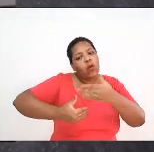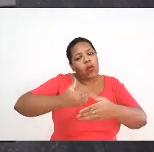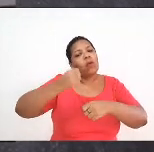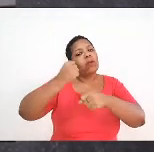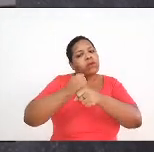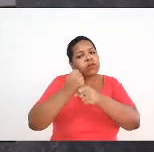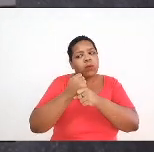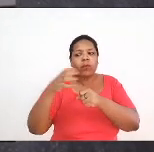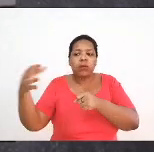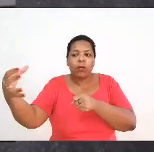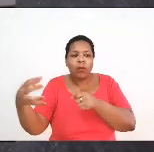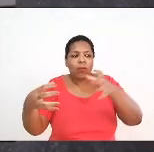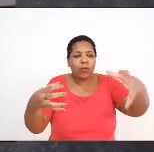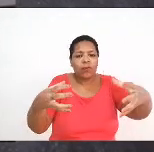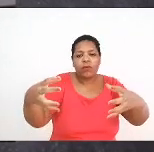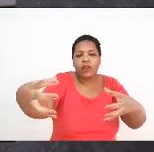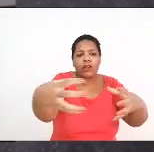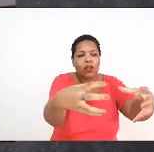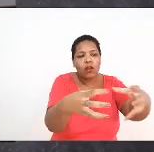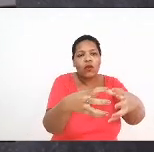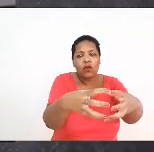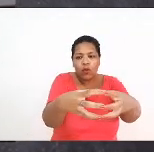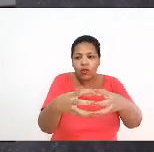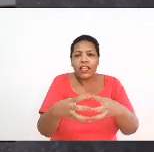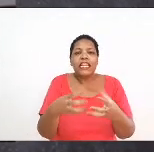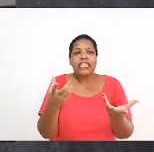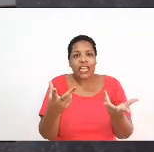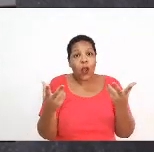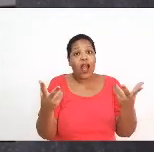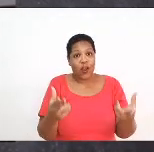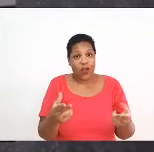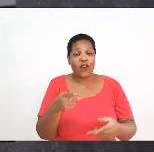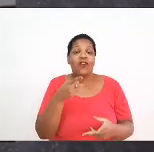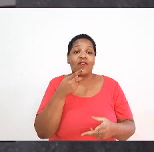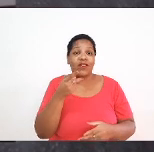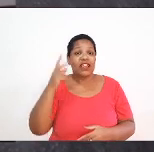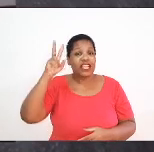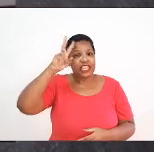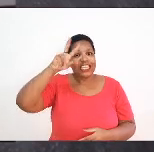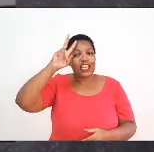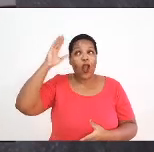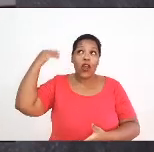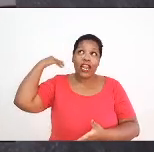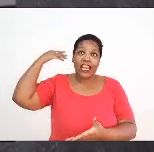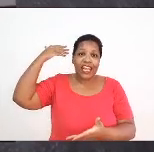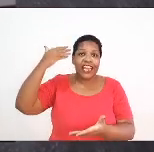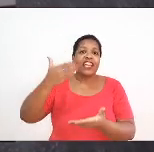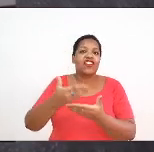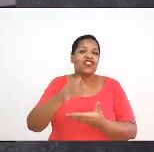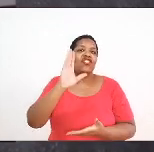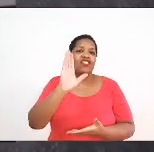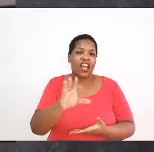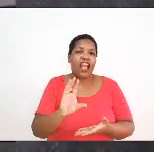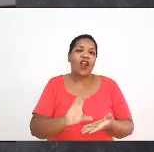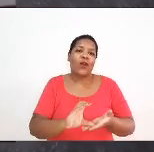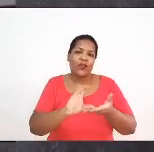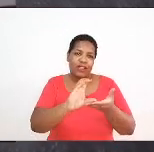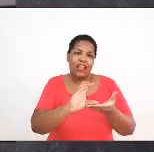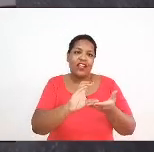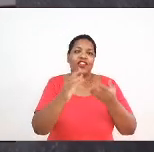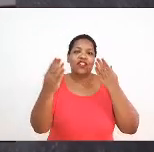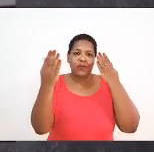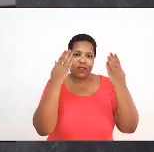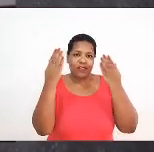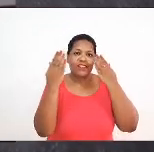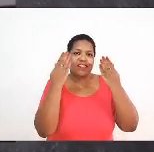conjuntamente, como a gente tem historicamente no sistema Conselhos e Psicologia pautado a dinâmica de todos